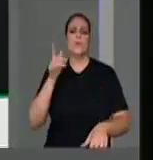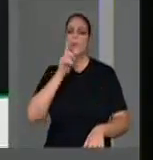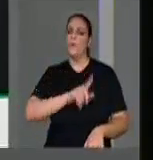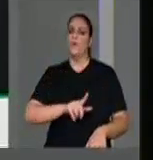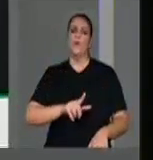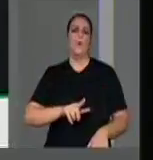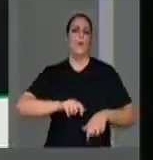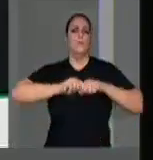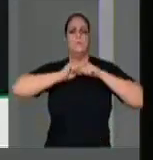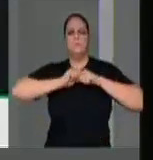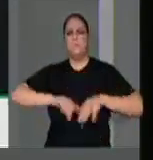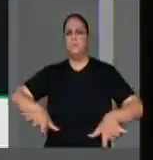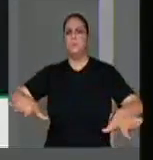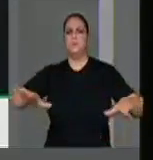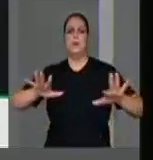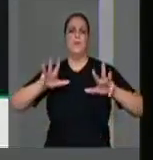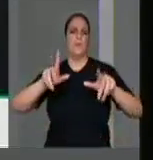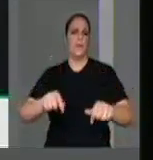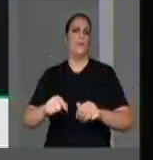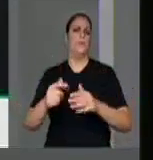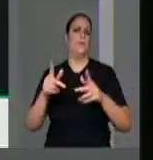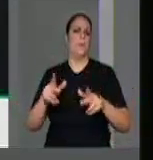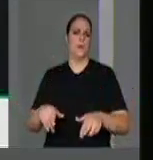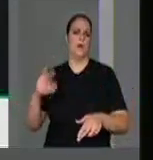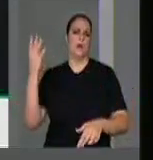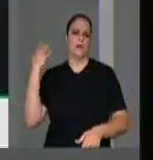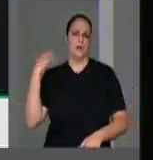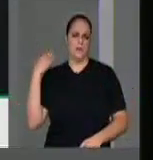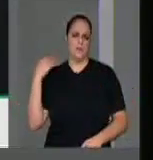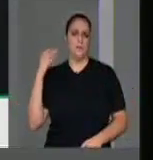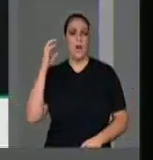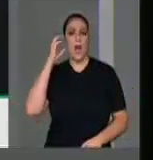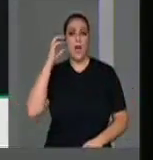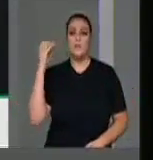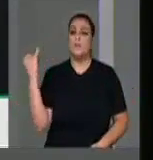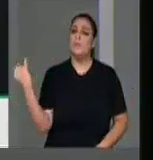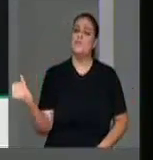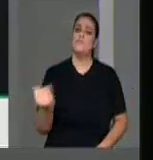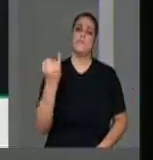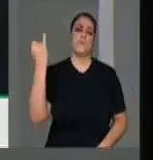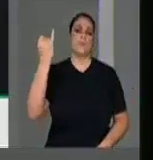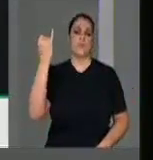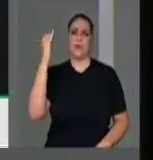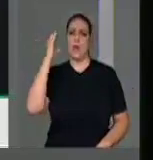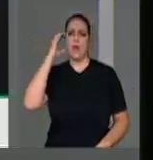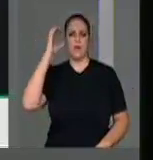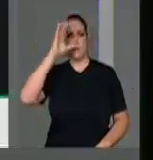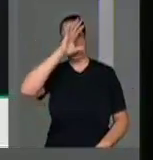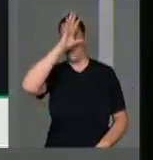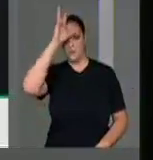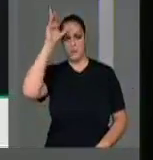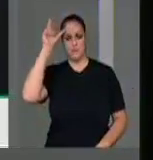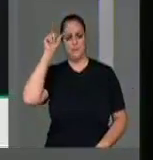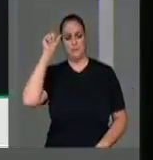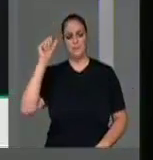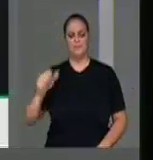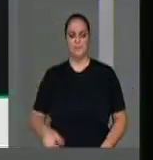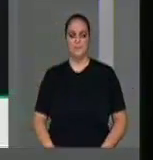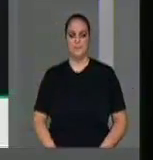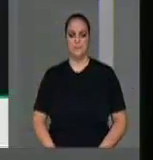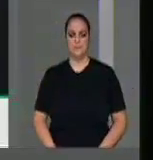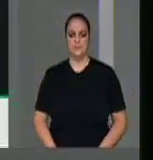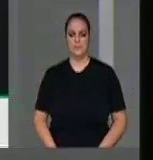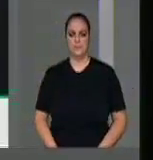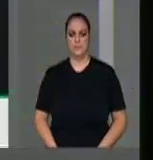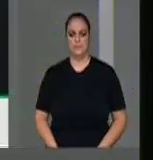Amazônia. E a Rádio Nacional da Amazônia é muito importante. Eu confesso a vocês, nas minhas